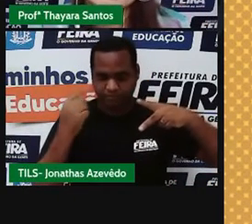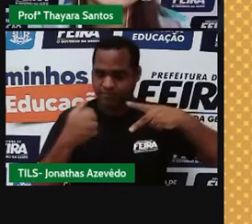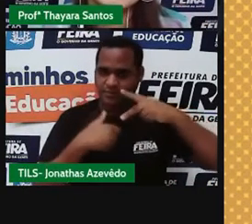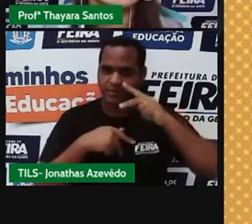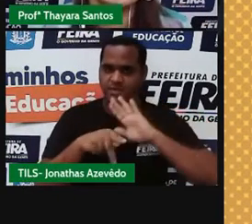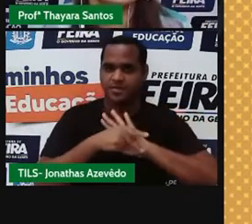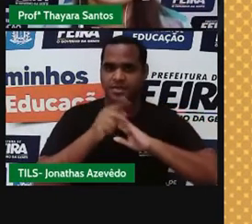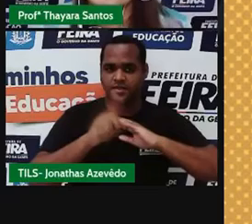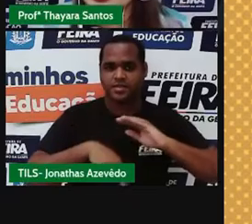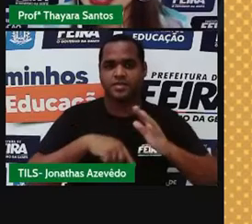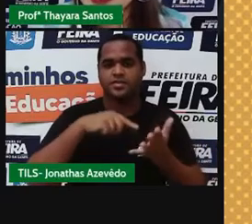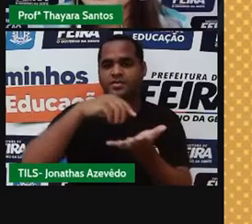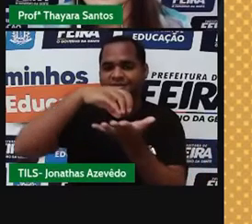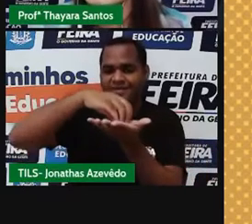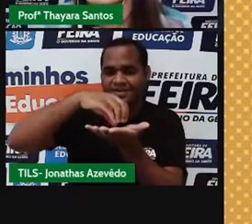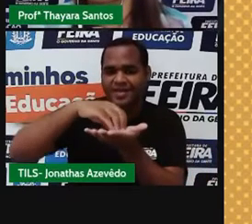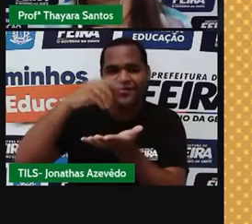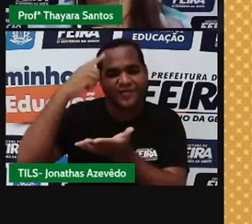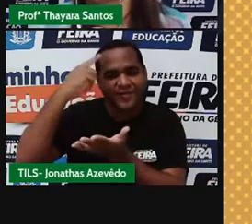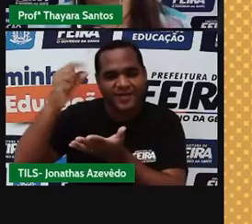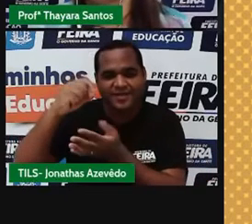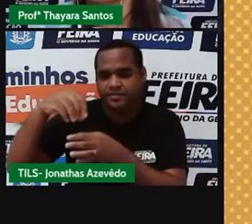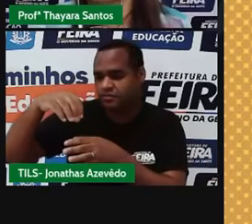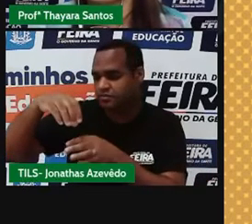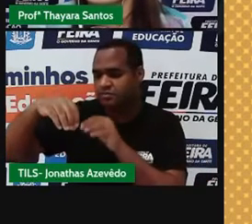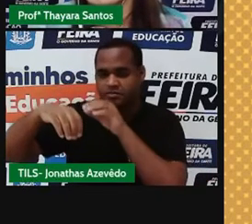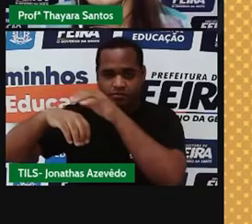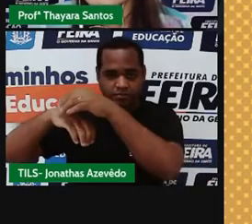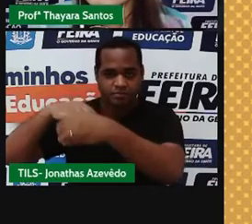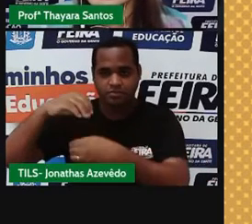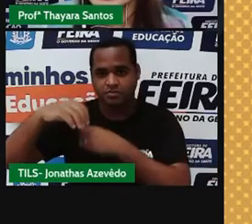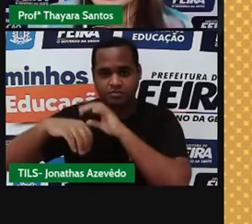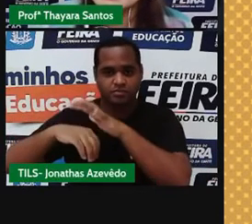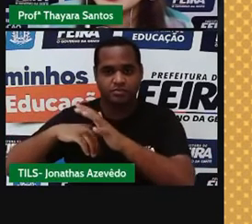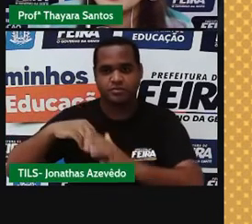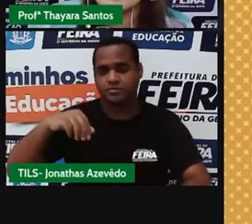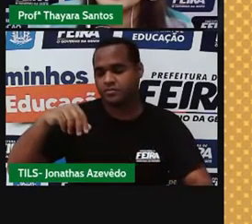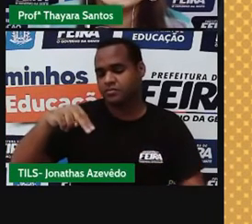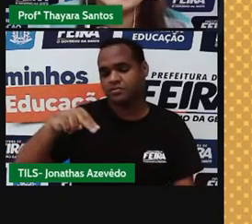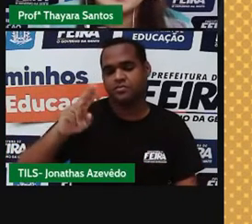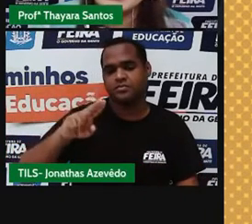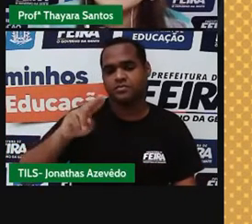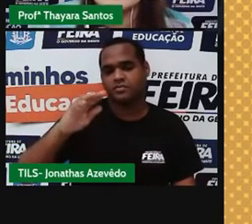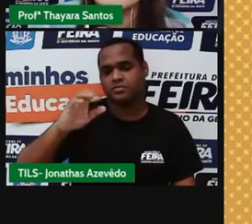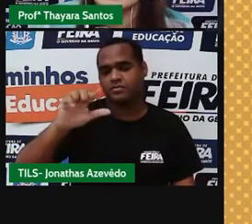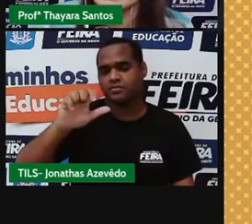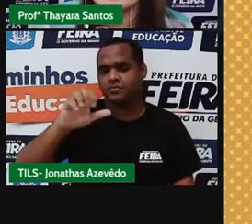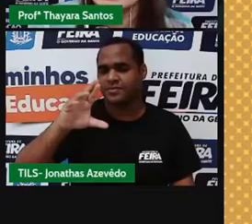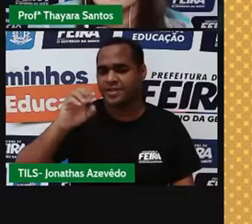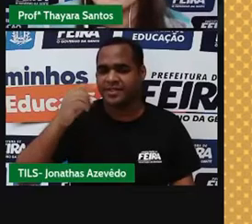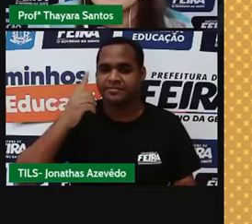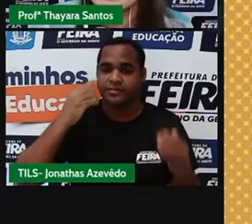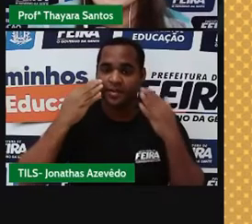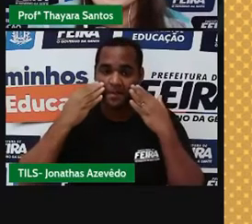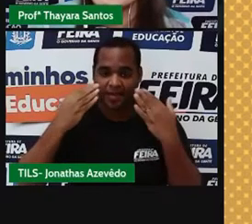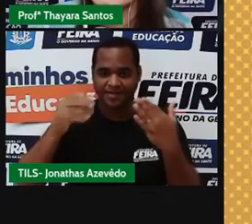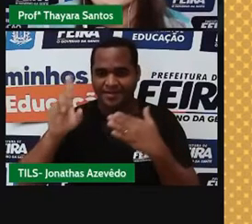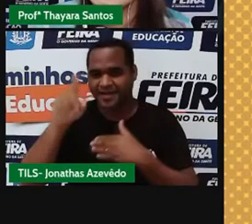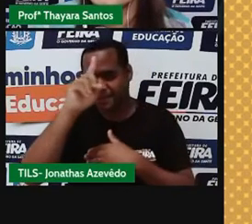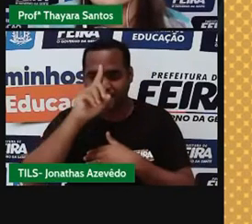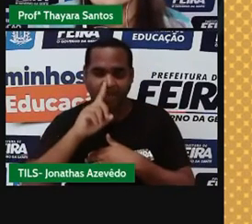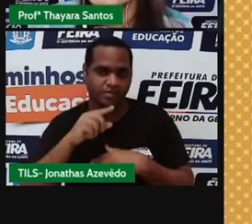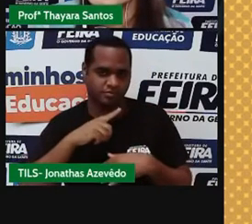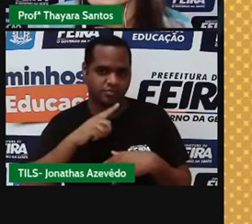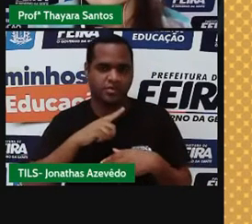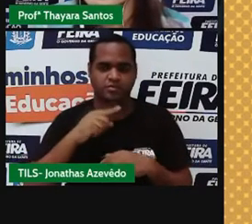parte central um núcleo, que é constituído pelos prótons, que estão representados aqui nessa cor amarela, que